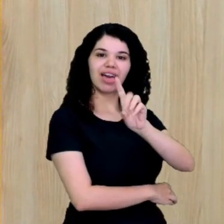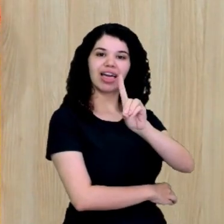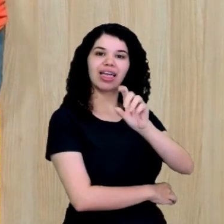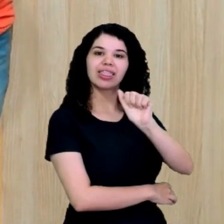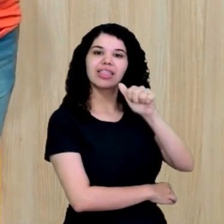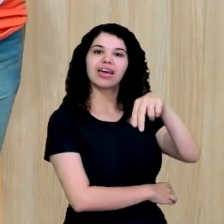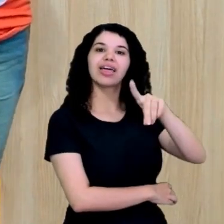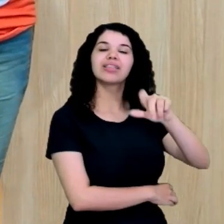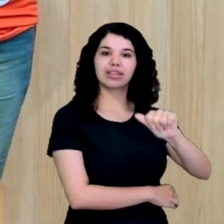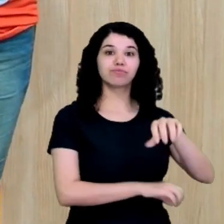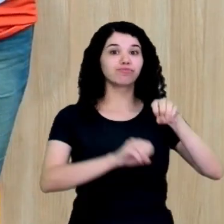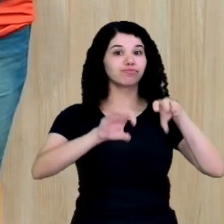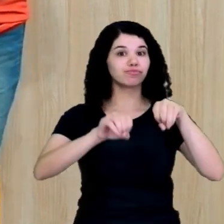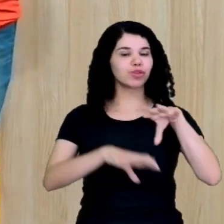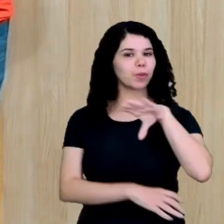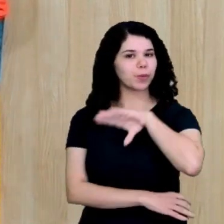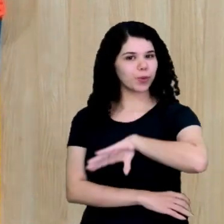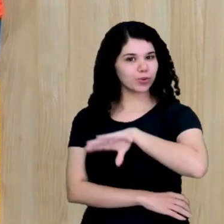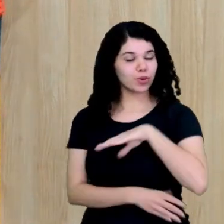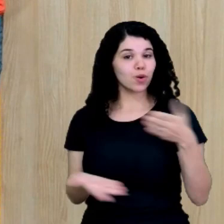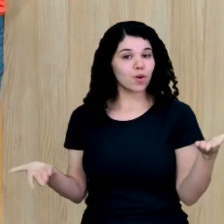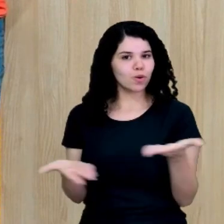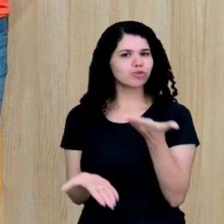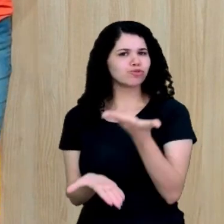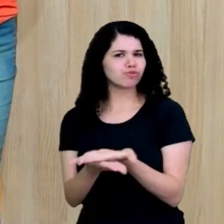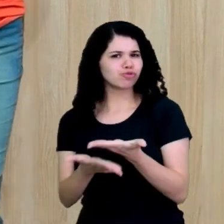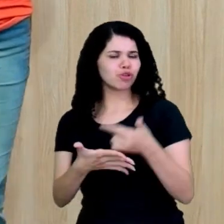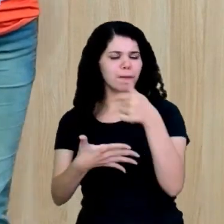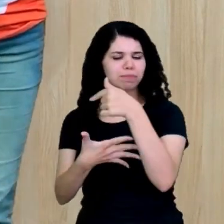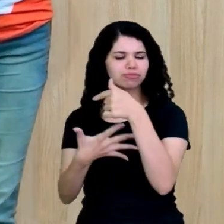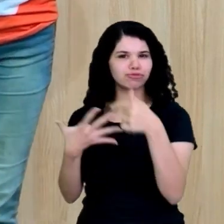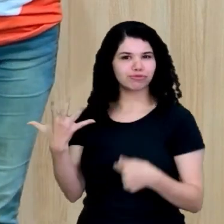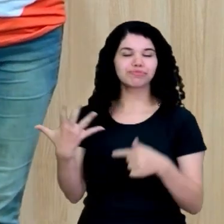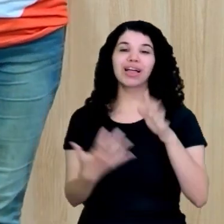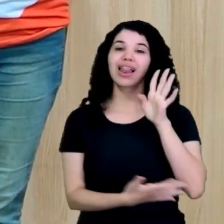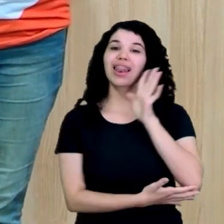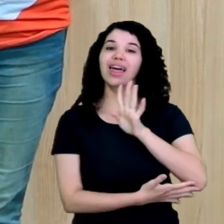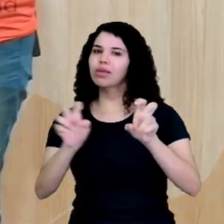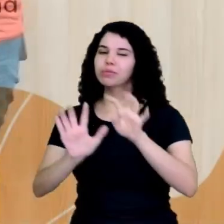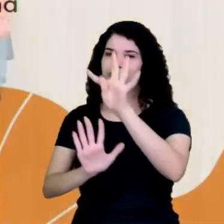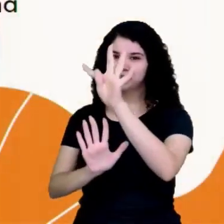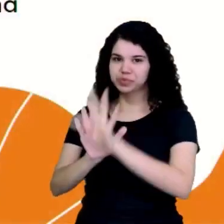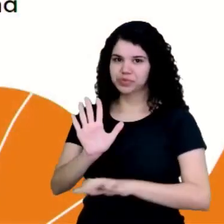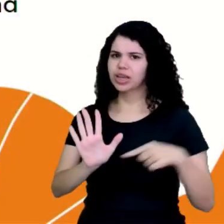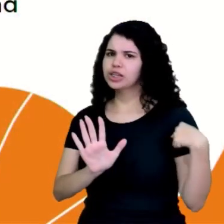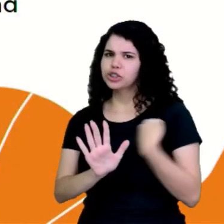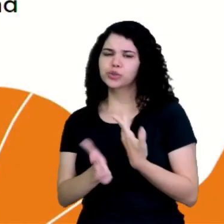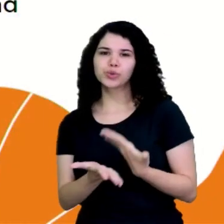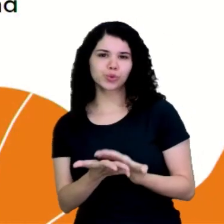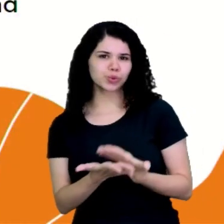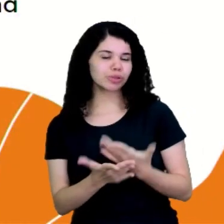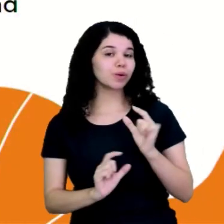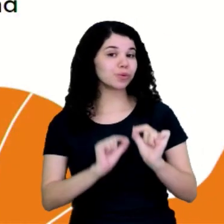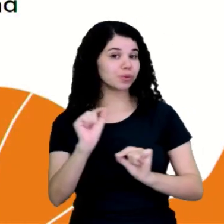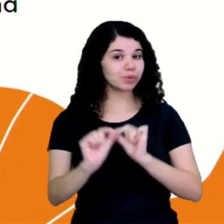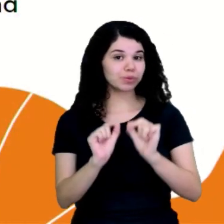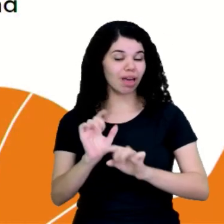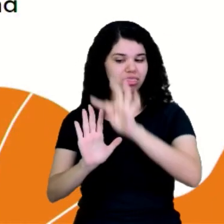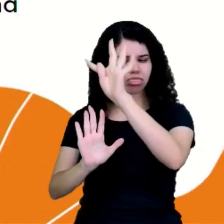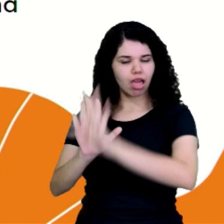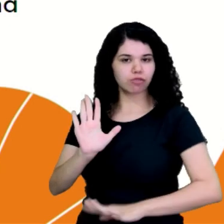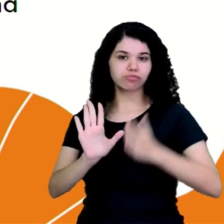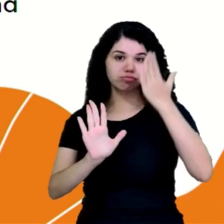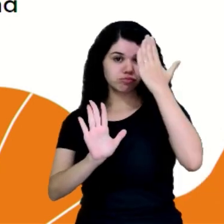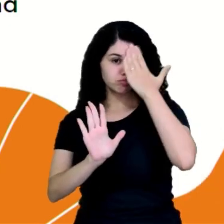portuguesa e hoje a gente vai trabalhar muita coisa legal sobre textos. Vamos trabalhar interpretação de